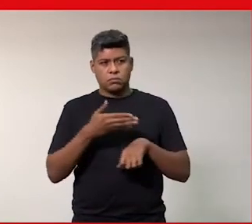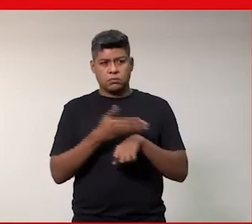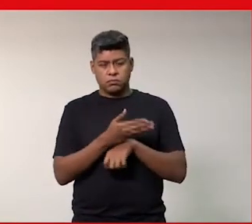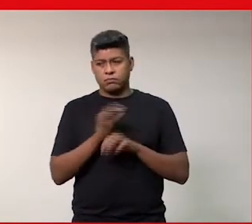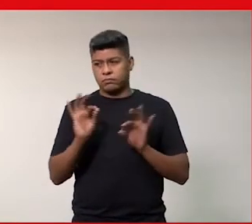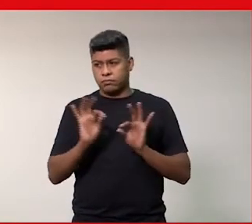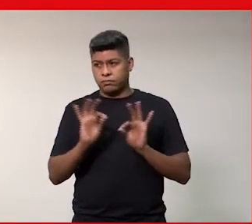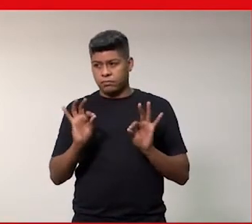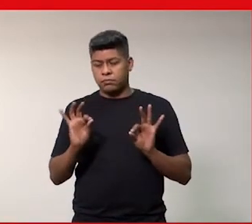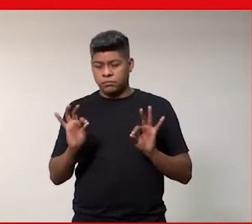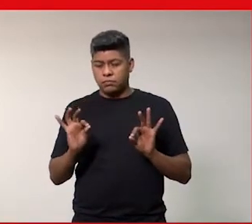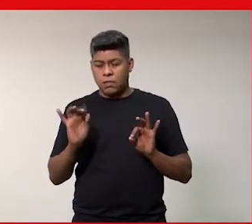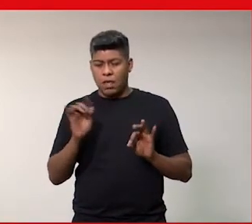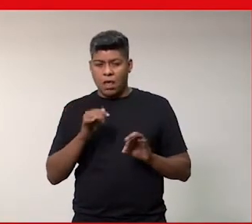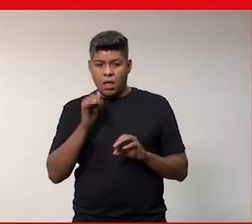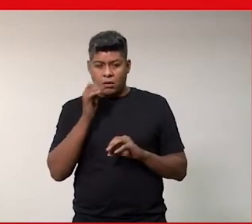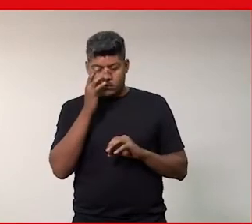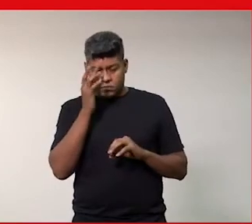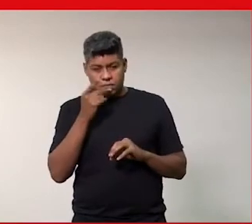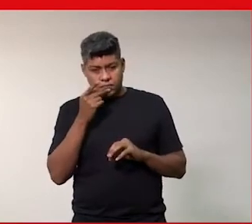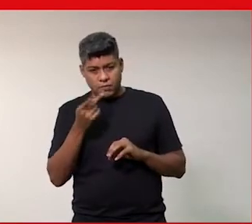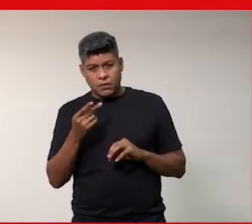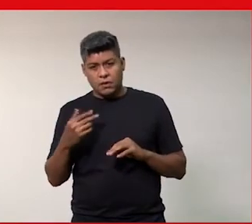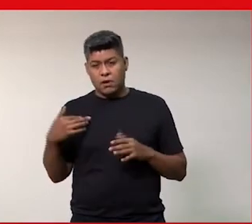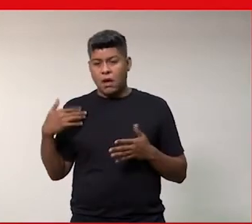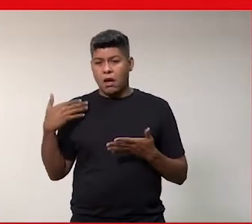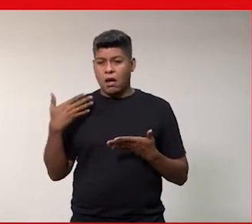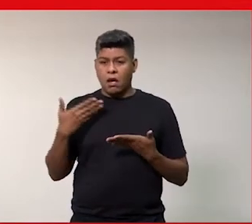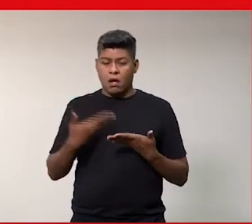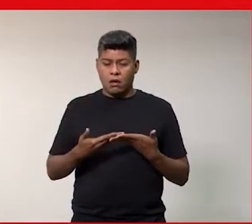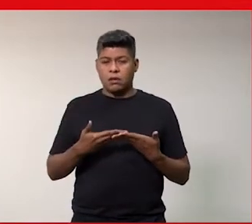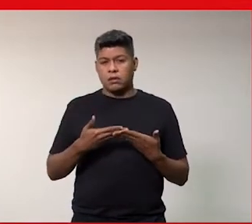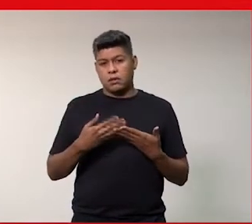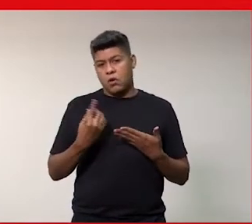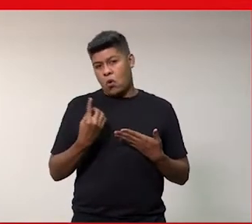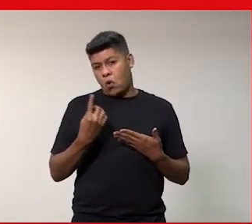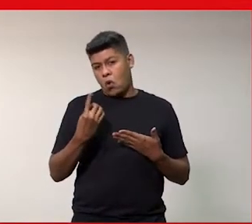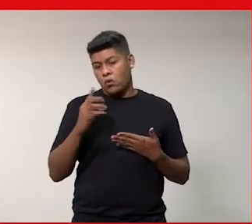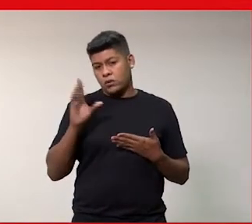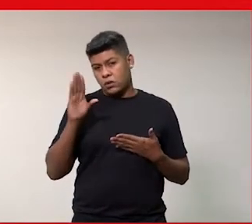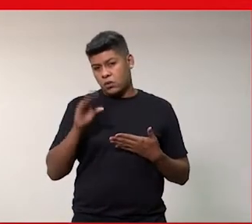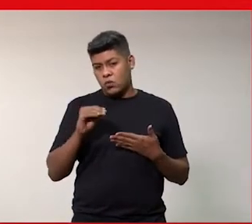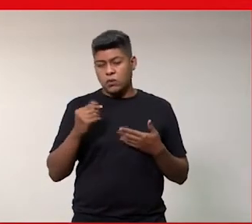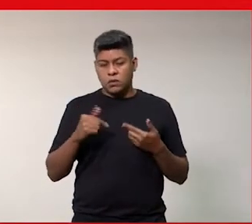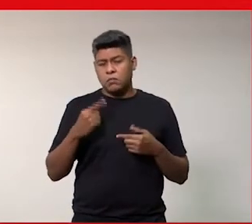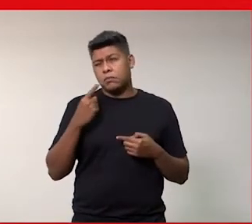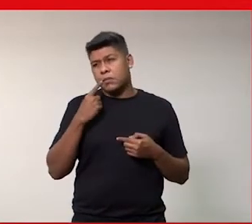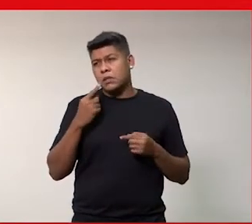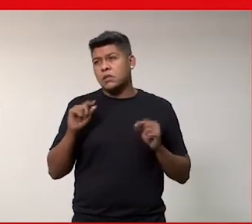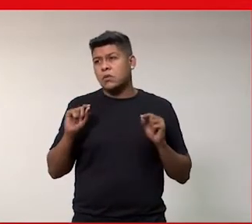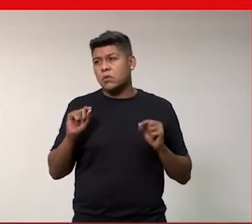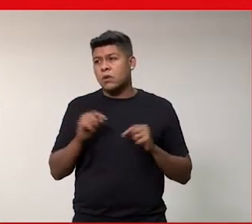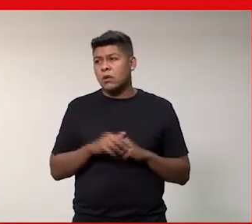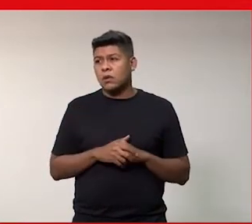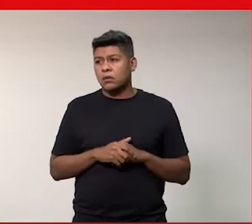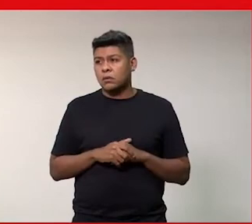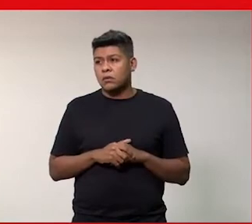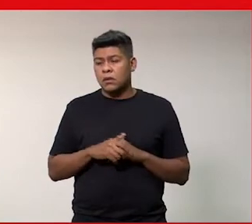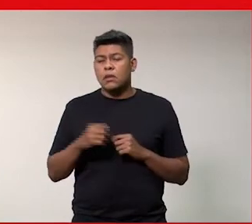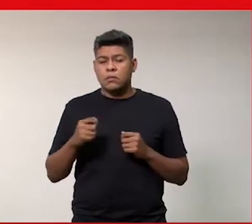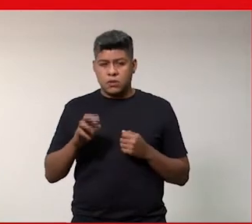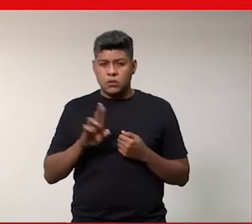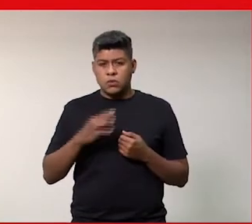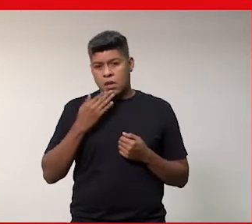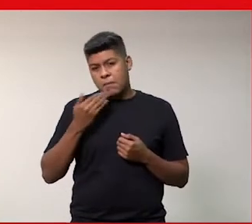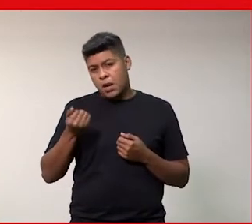é isso né então o cara fala com muito ai eu fico até 11 horas na noite trabalhando e tal daí eu fico pensando assim nossa ele tem que otimizar um pouquinho